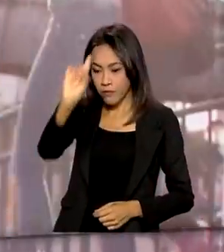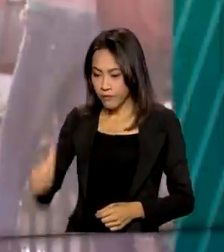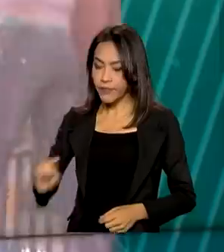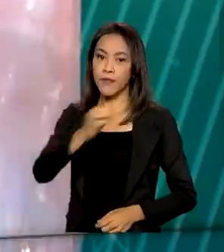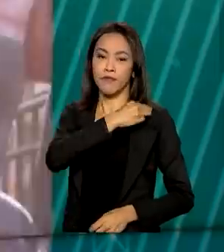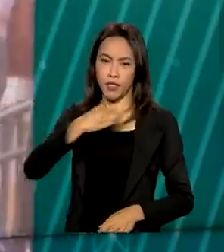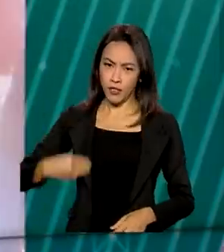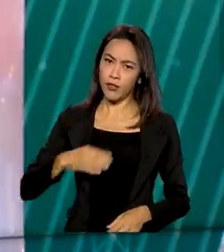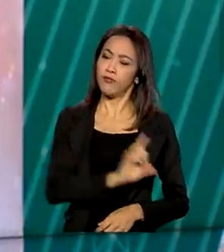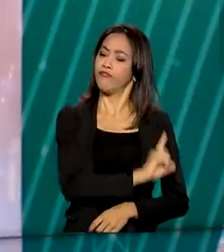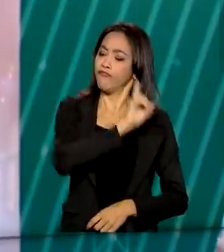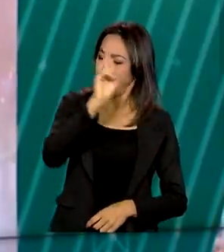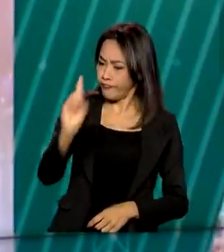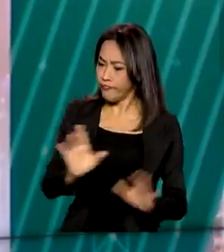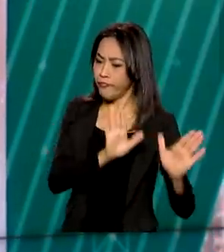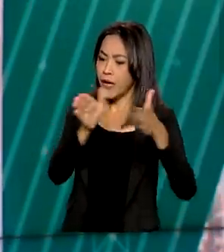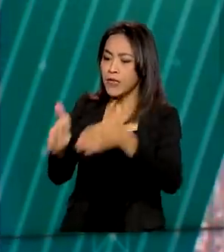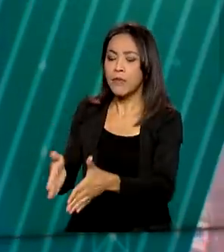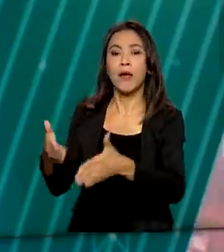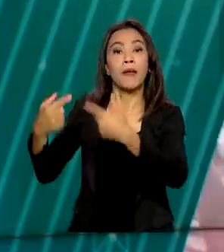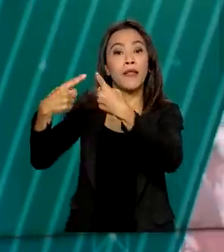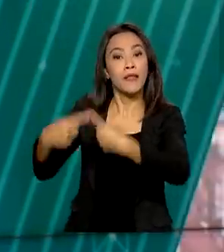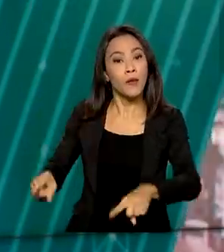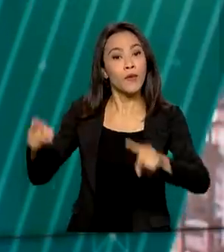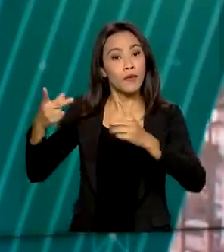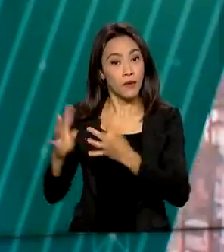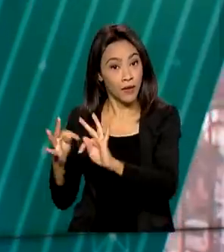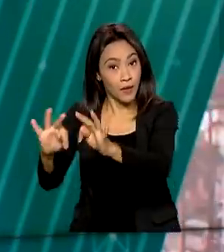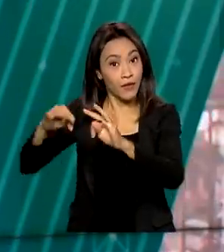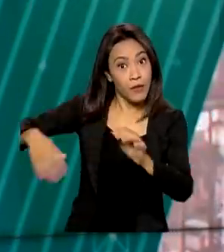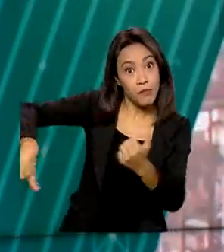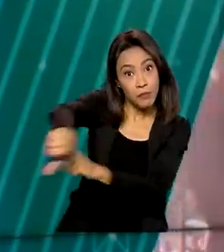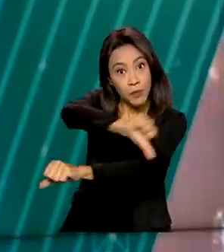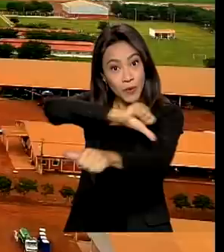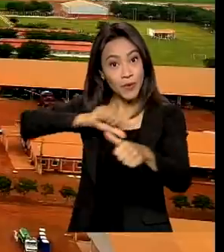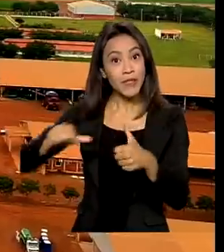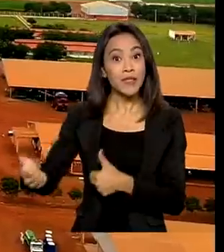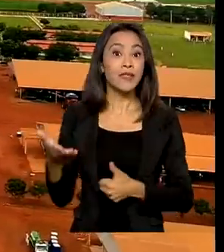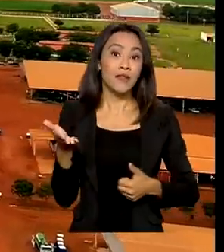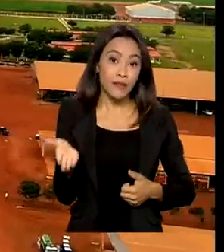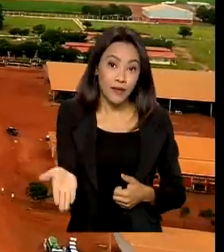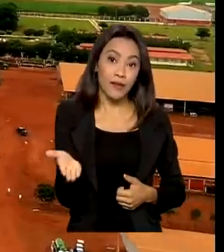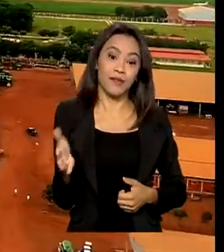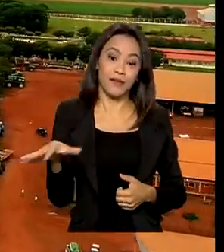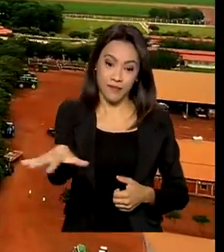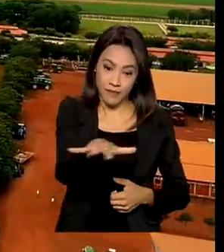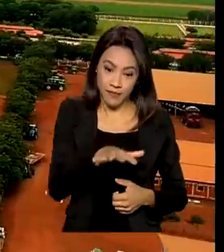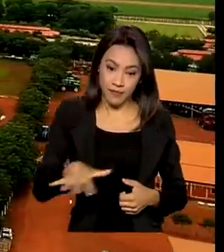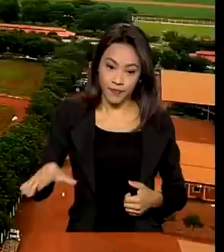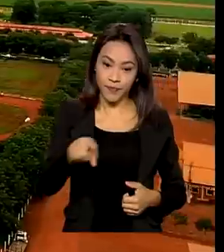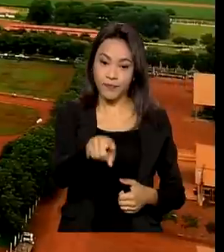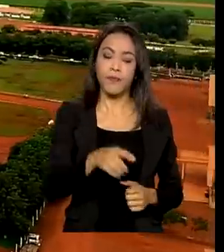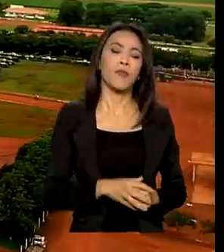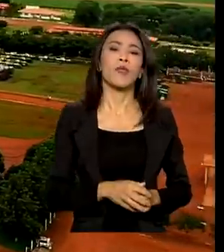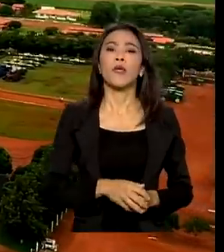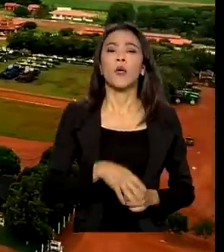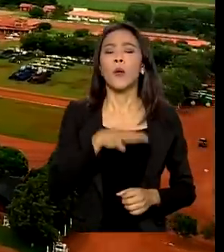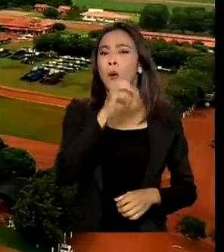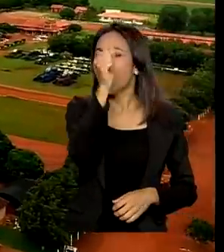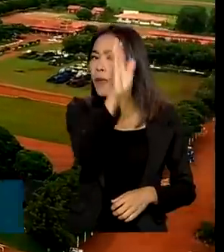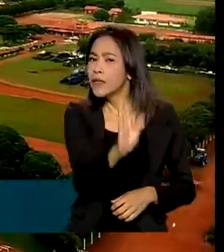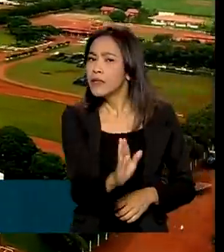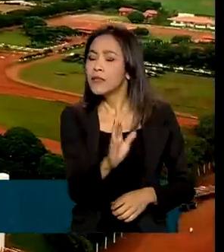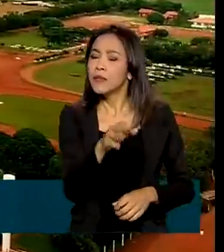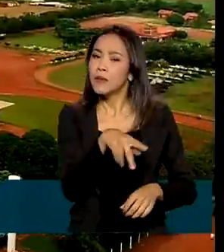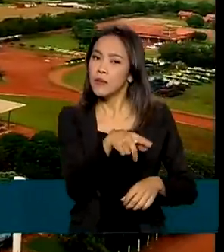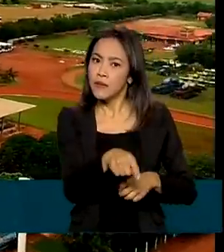de inauguração da tecnologia que vai mudar a rotina do agro no país. Os brasileiros estão cada dia mais próximos